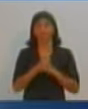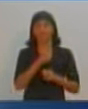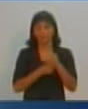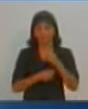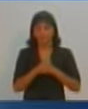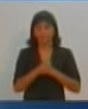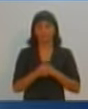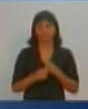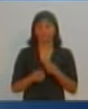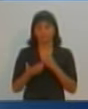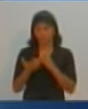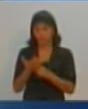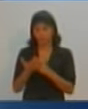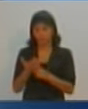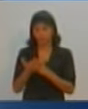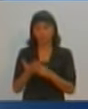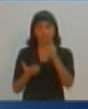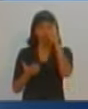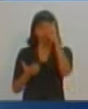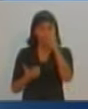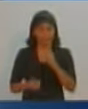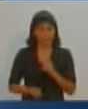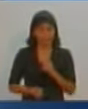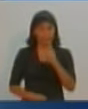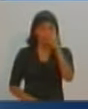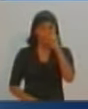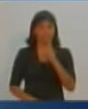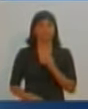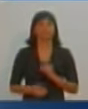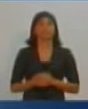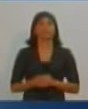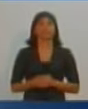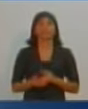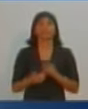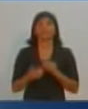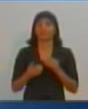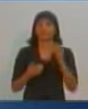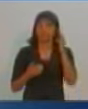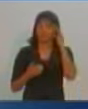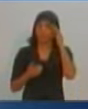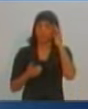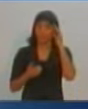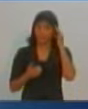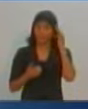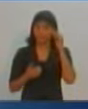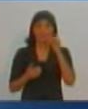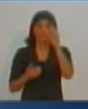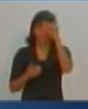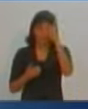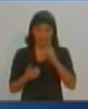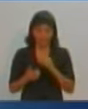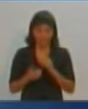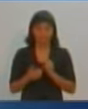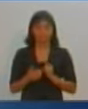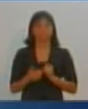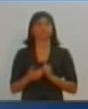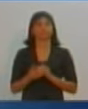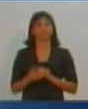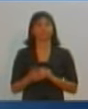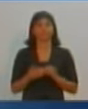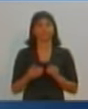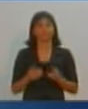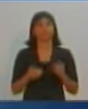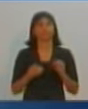promotor, meu compromisso é com a lei e também sabendo lidar com a lei, tendo sensibilidade quando houver necessidade de ser